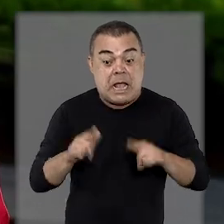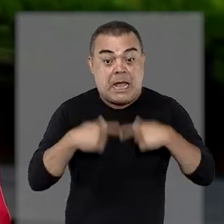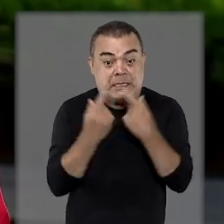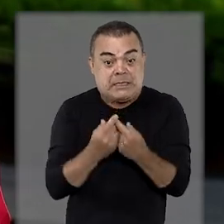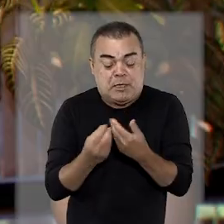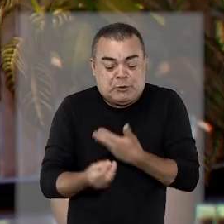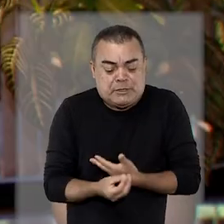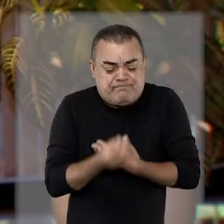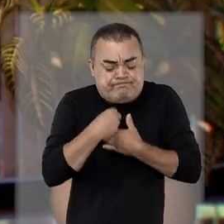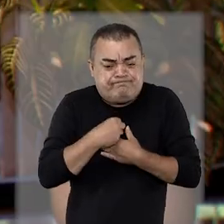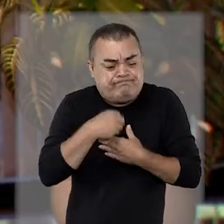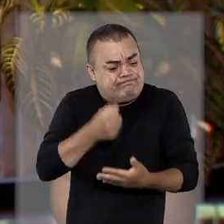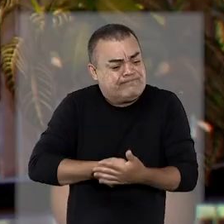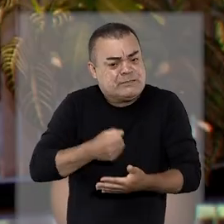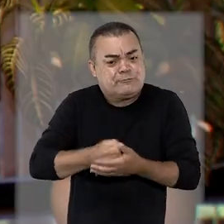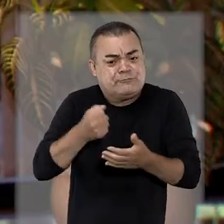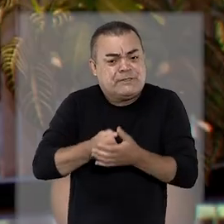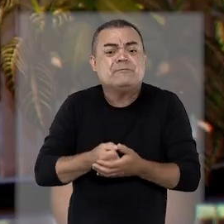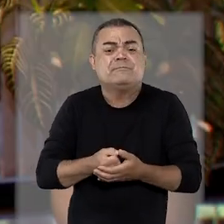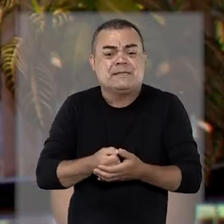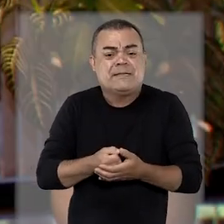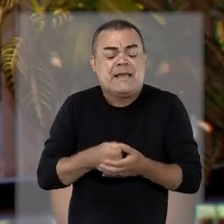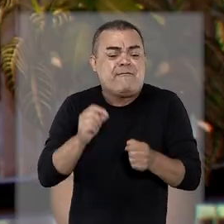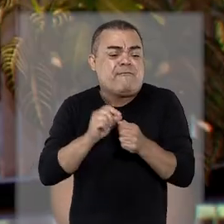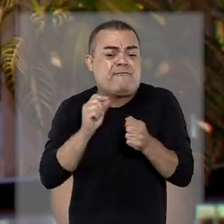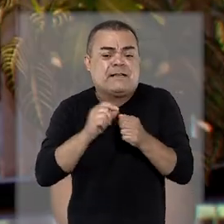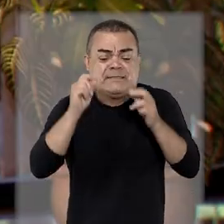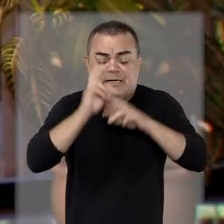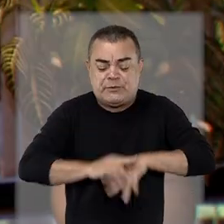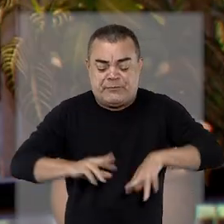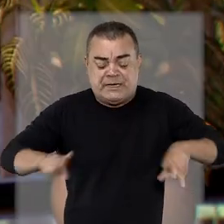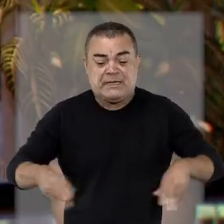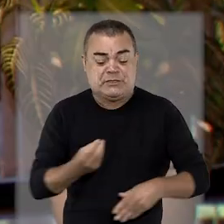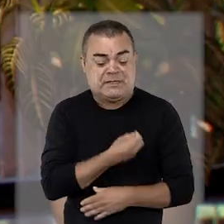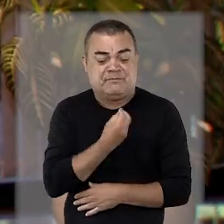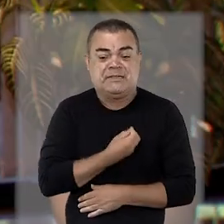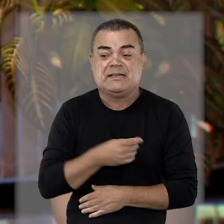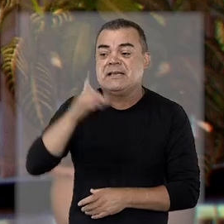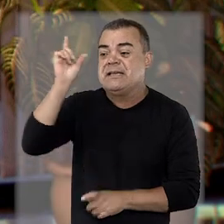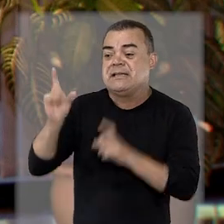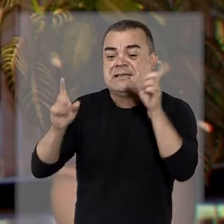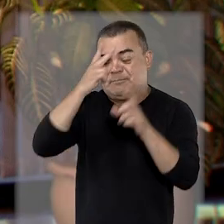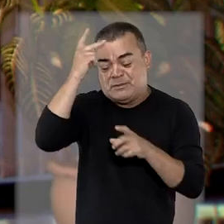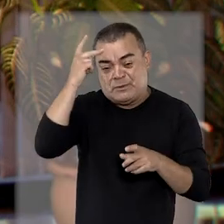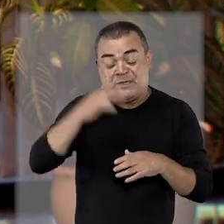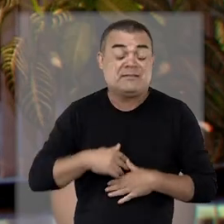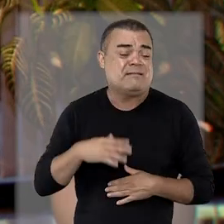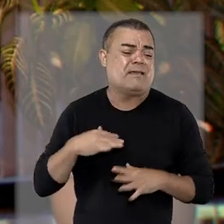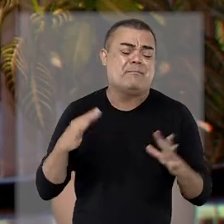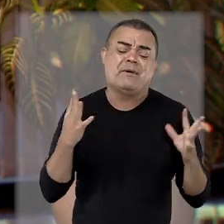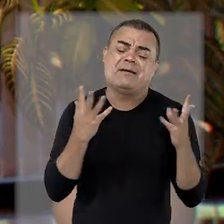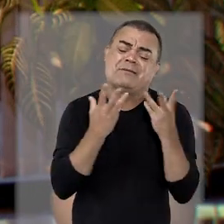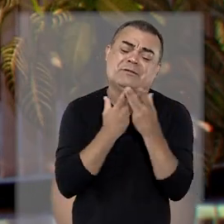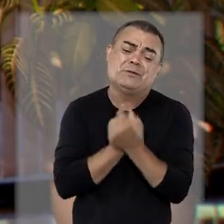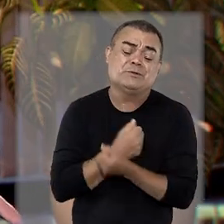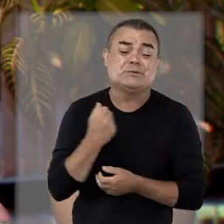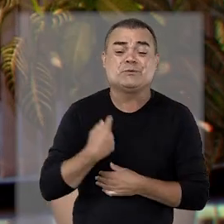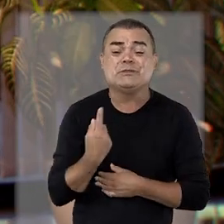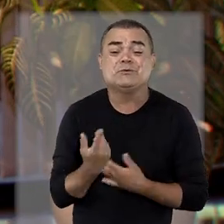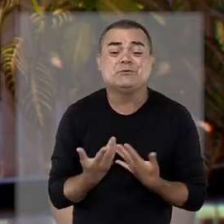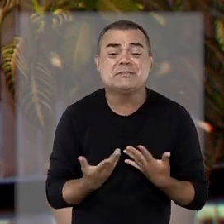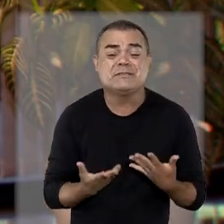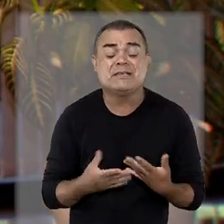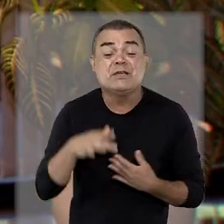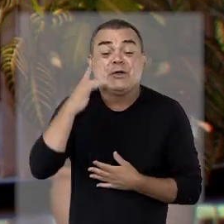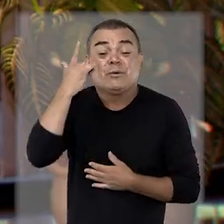gratificante. A equipe internalizou, se engajou, internalizou em fazer a diferença na vida das pessoas. E é maravilhoso,